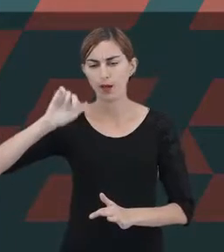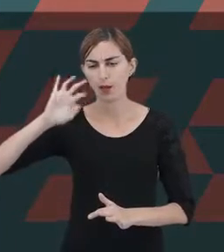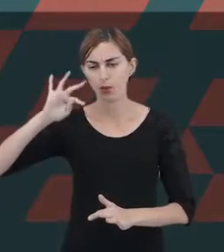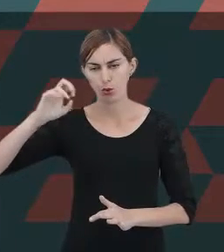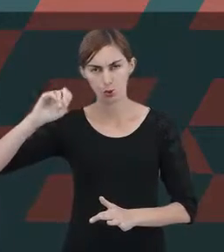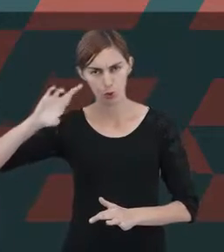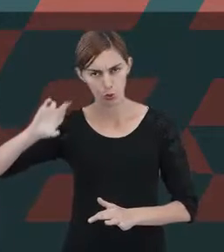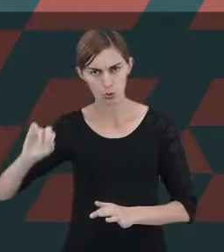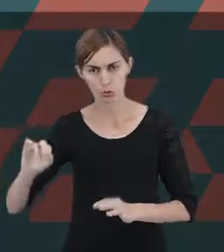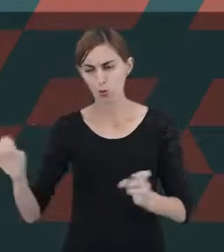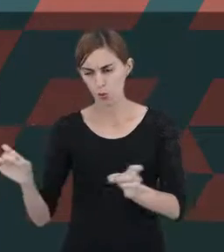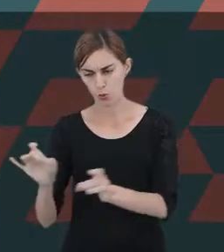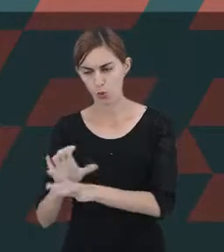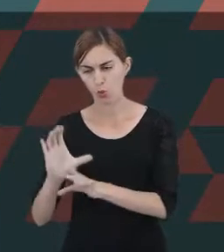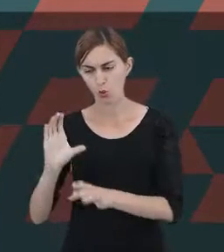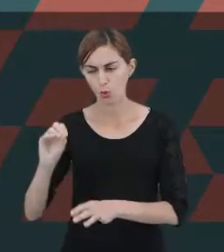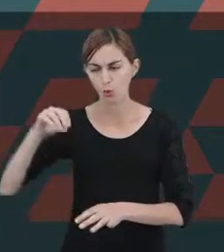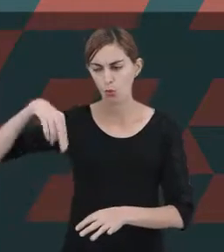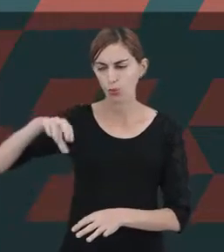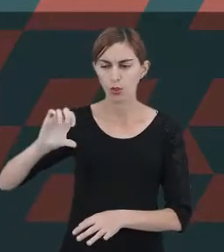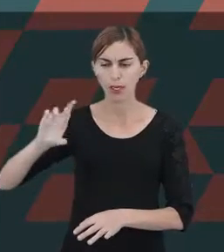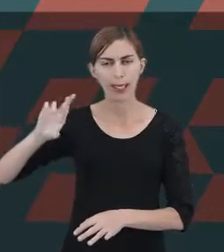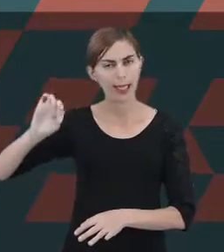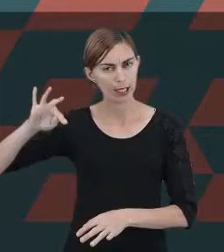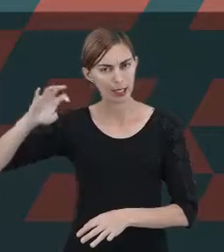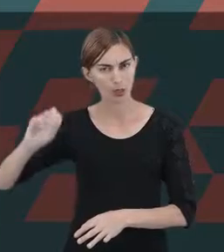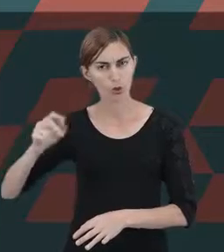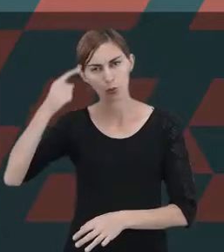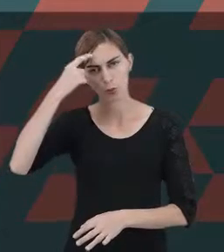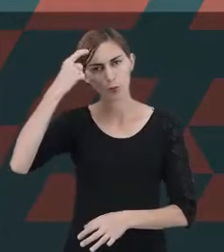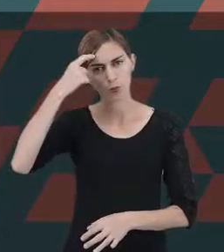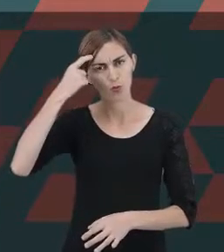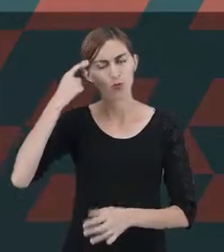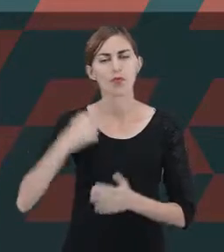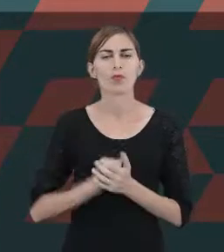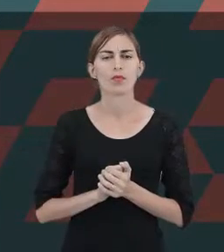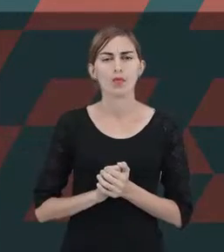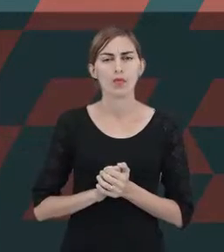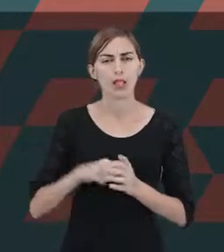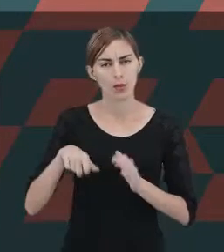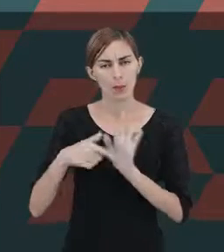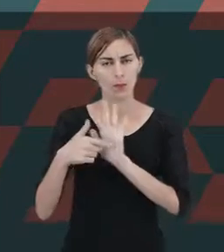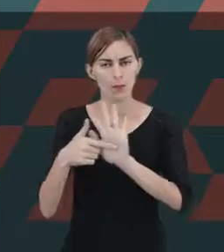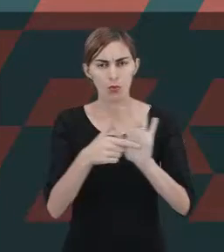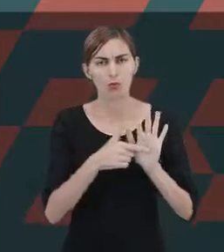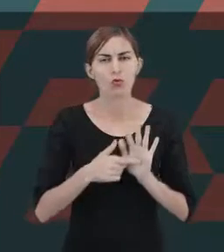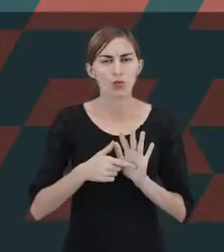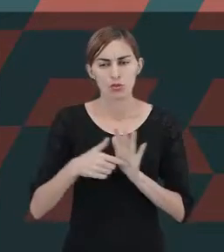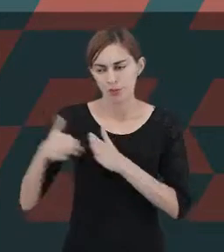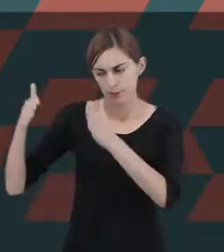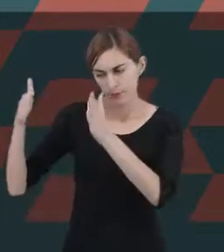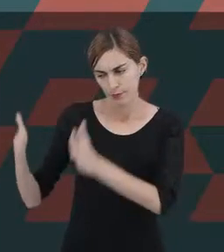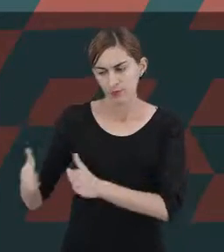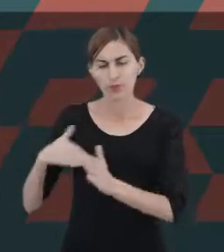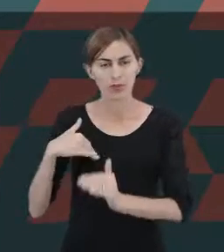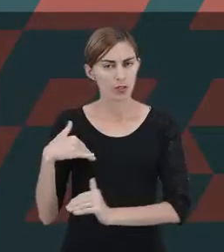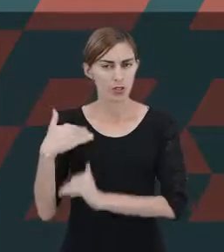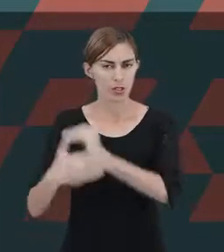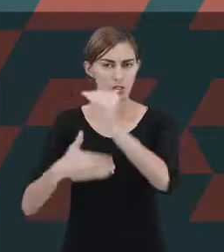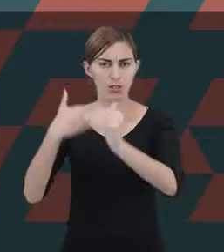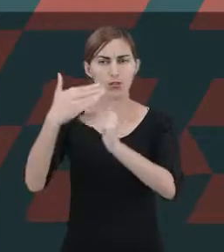Seria as ações já concretas. Ele traz para esse estágio o desenvolvimento